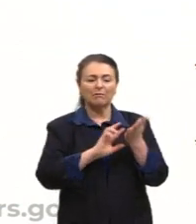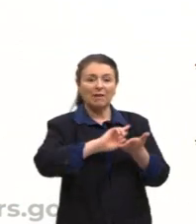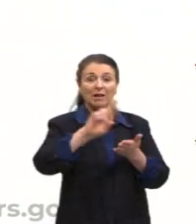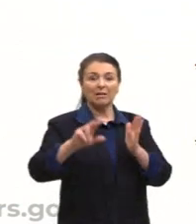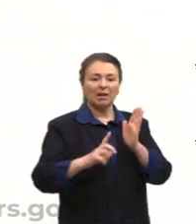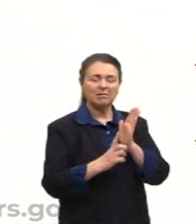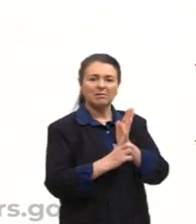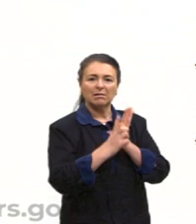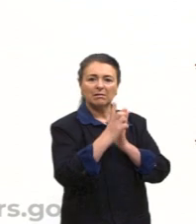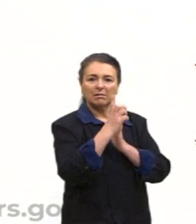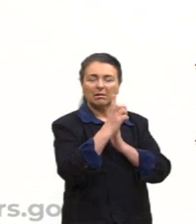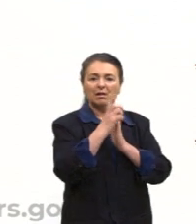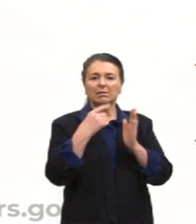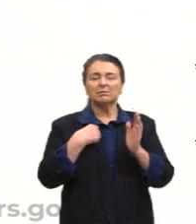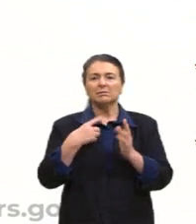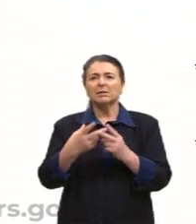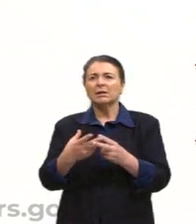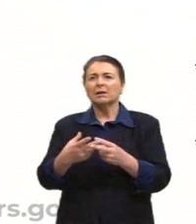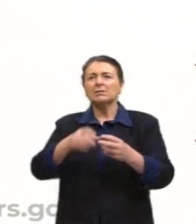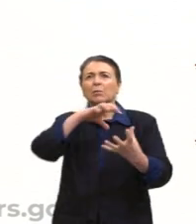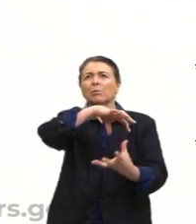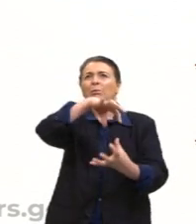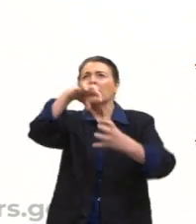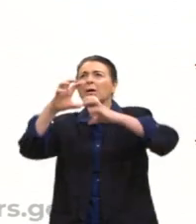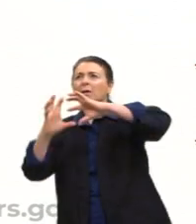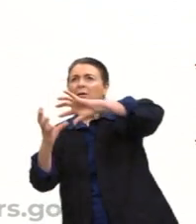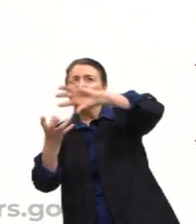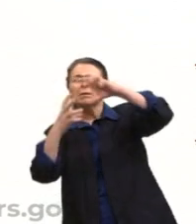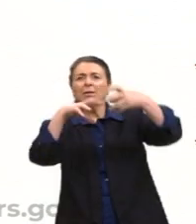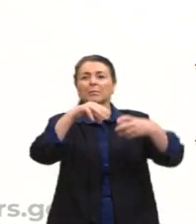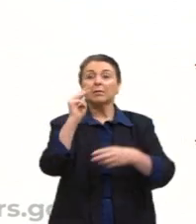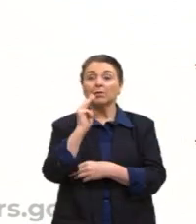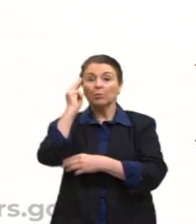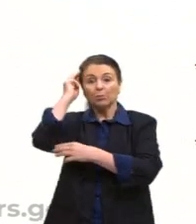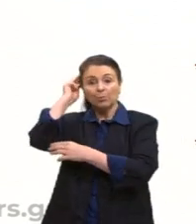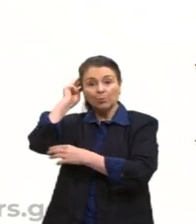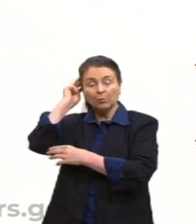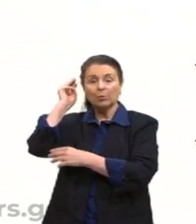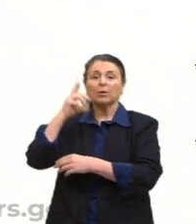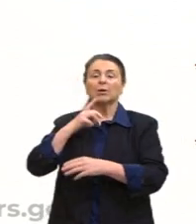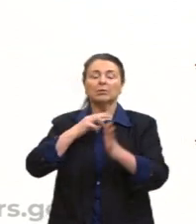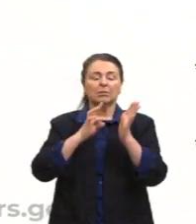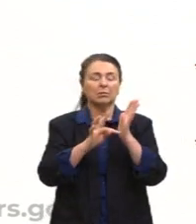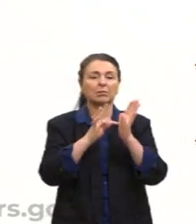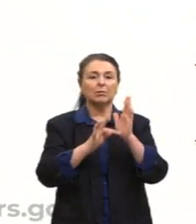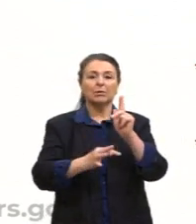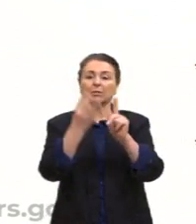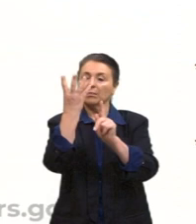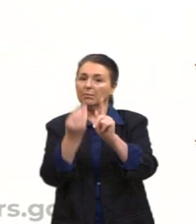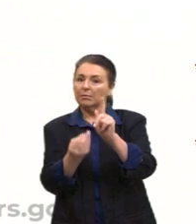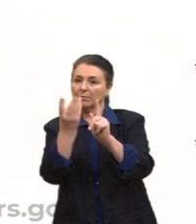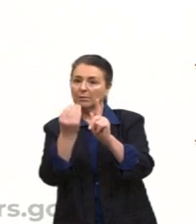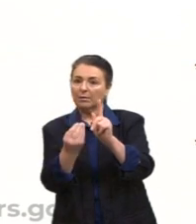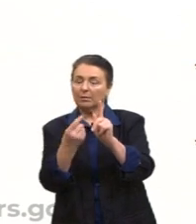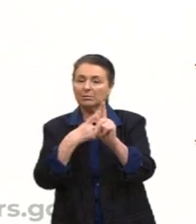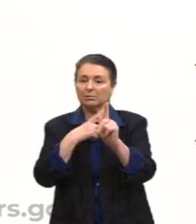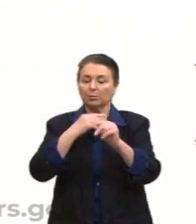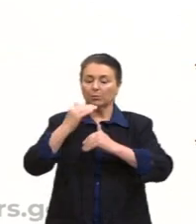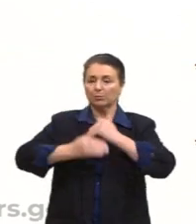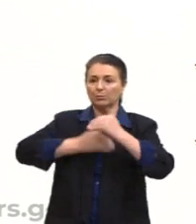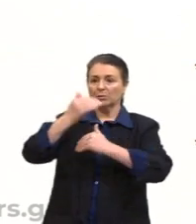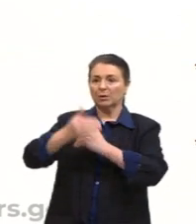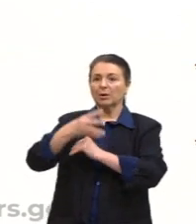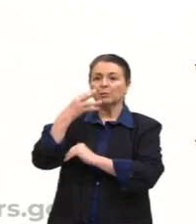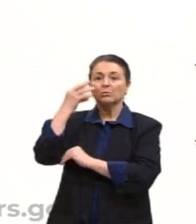né? Em relação às órbitas dos planetas. O Nilton com a questão da teoria da gravitação, faz todo o processo, as suas